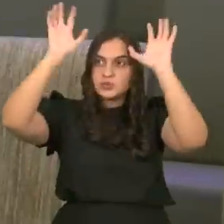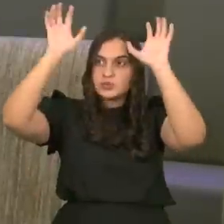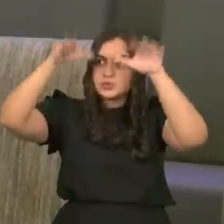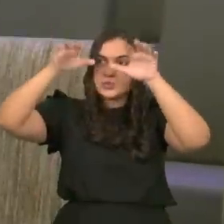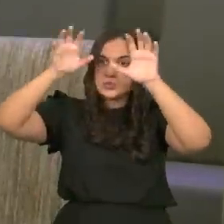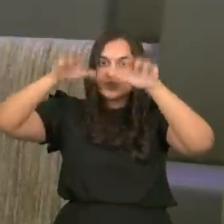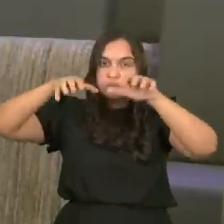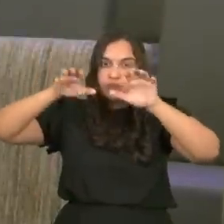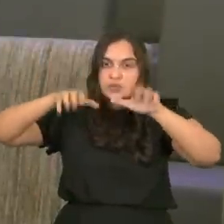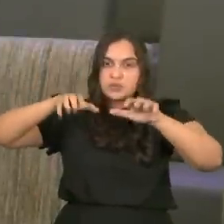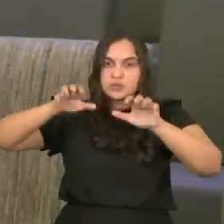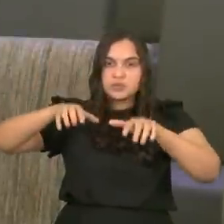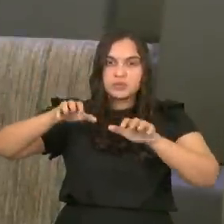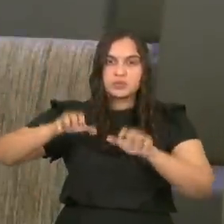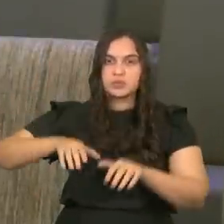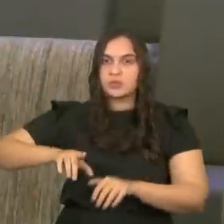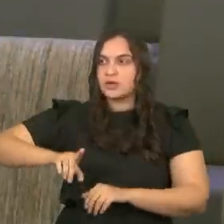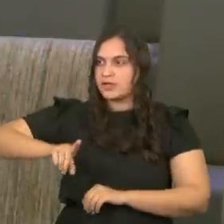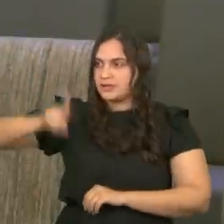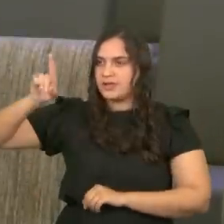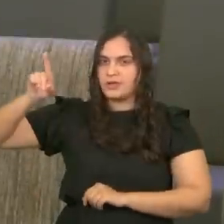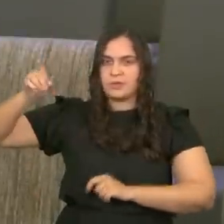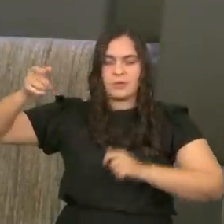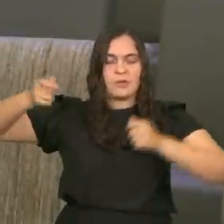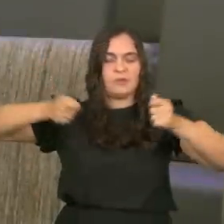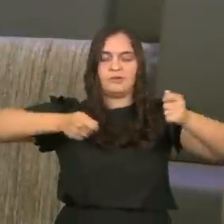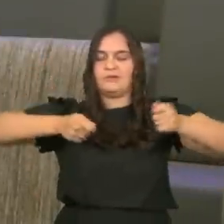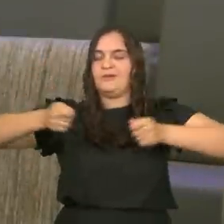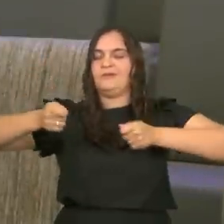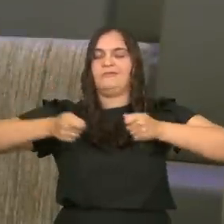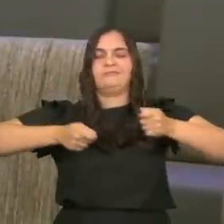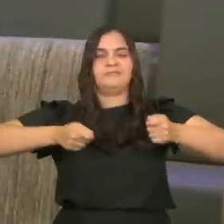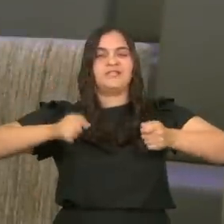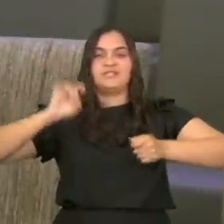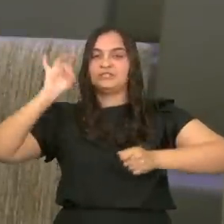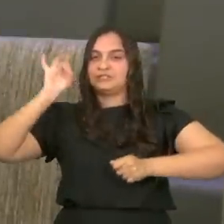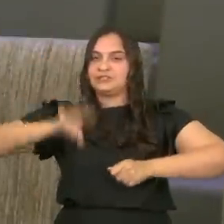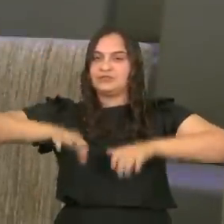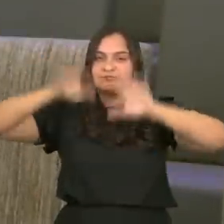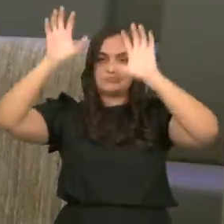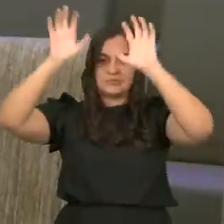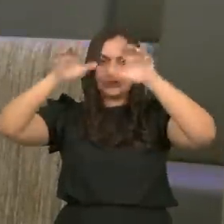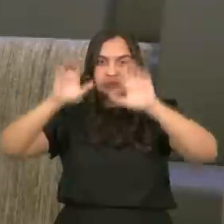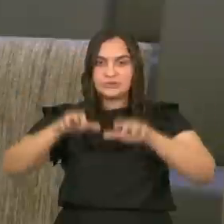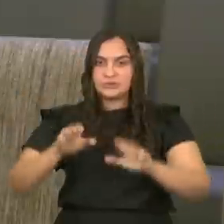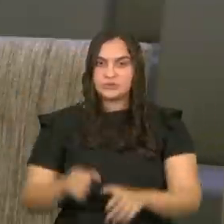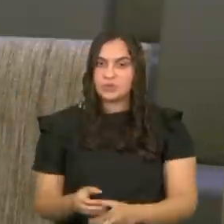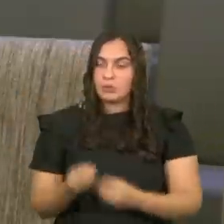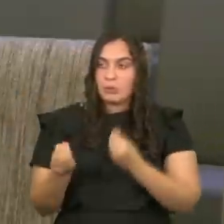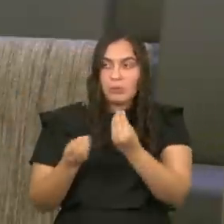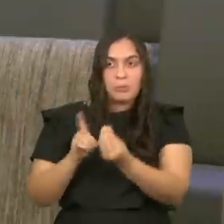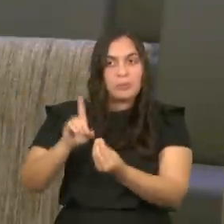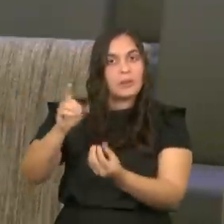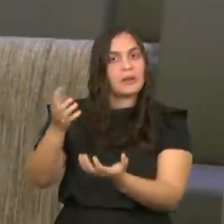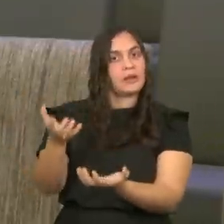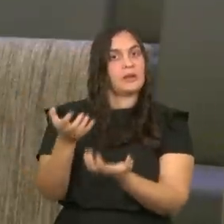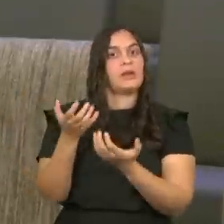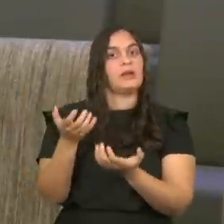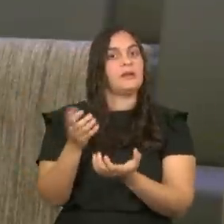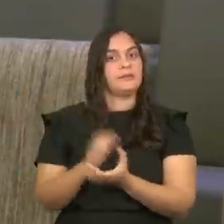controle, da mão dele. só vem, na medida, na na certa.